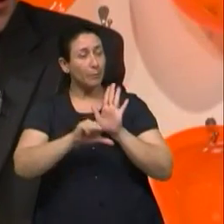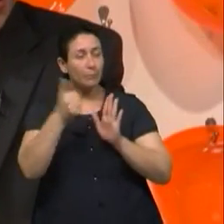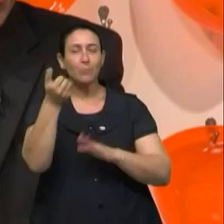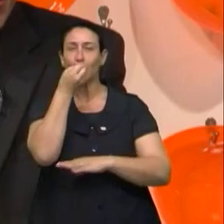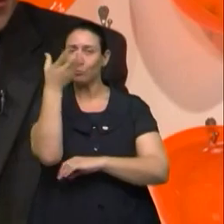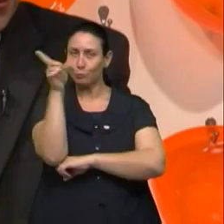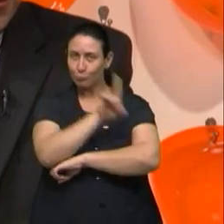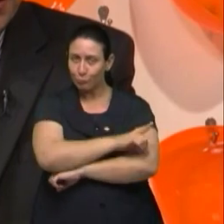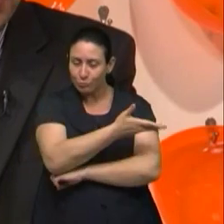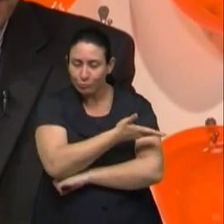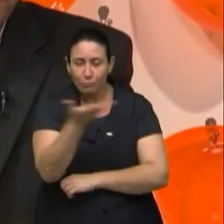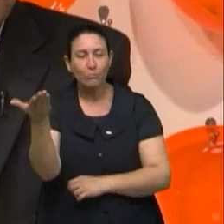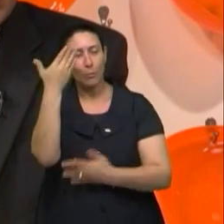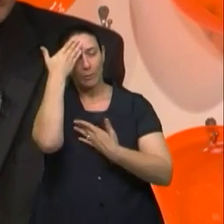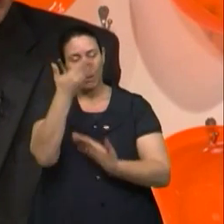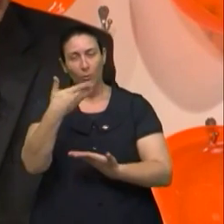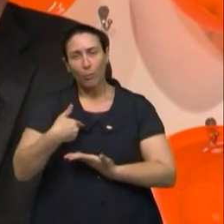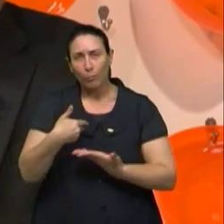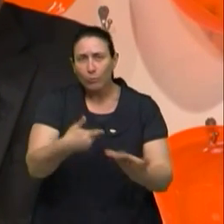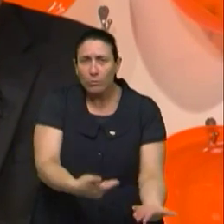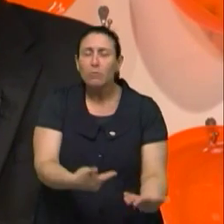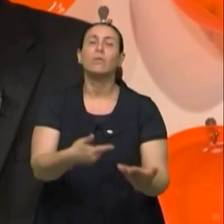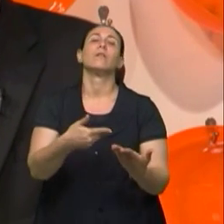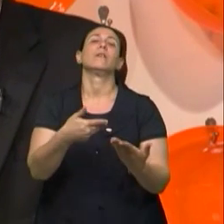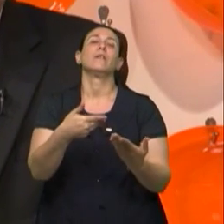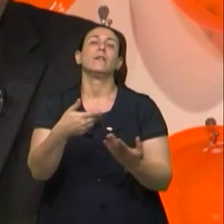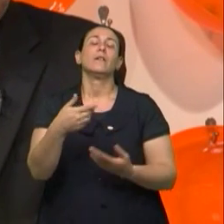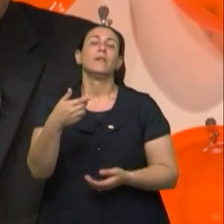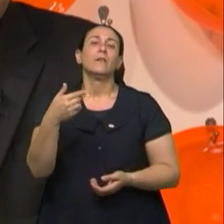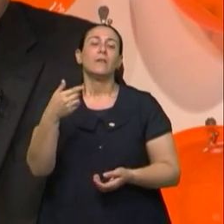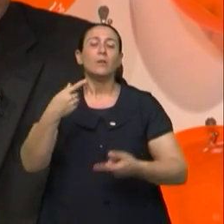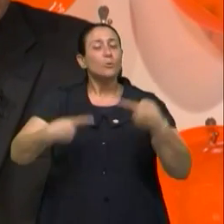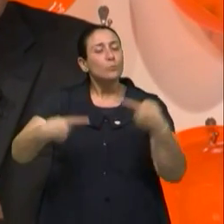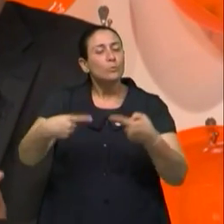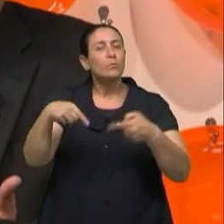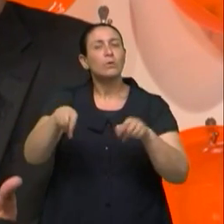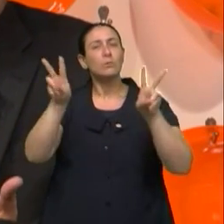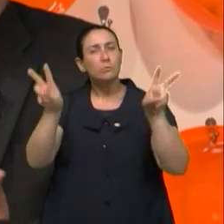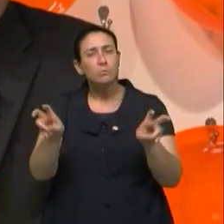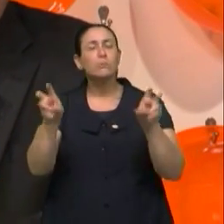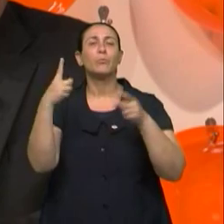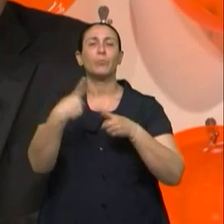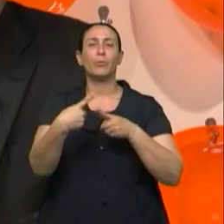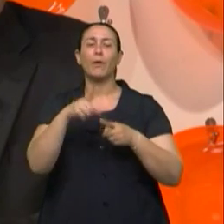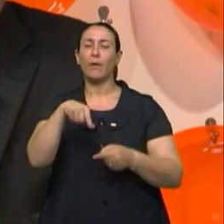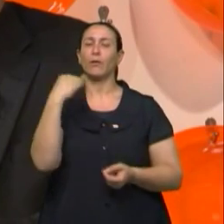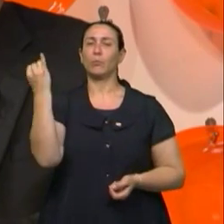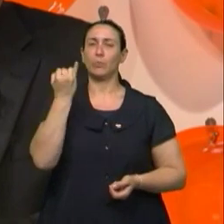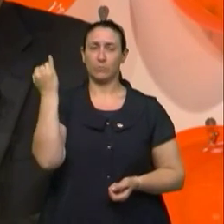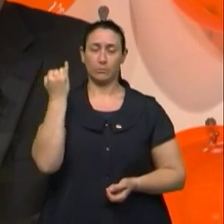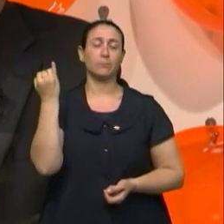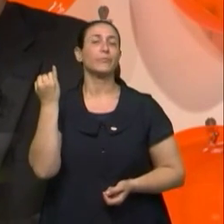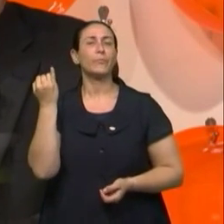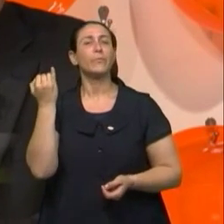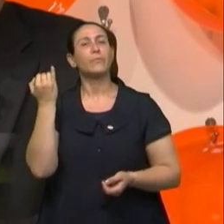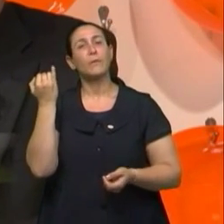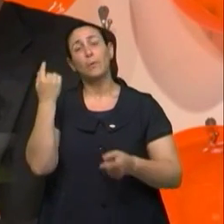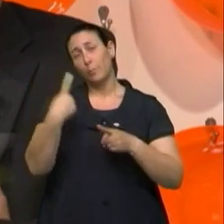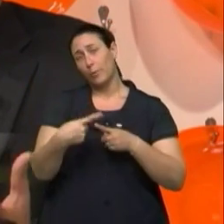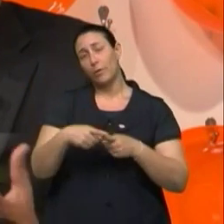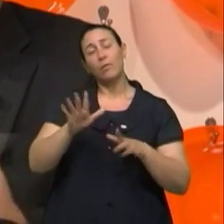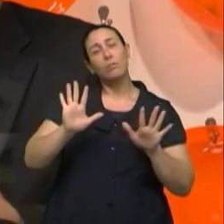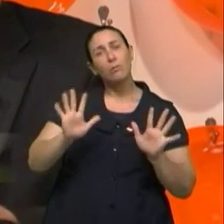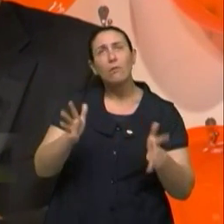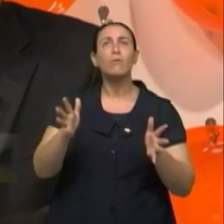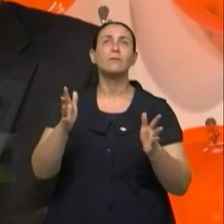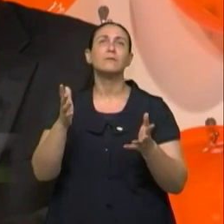bom dia, obrigado pelo convite, prazer estar aqui contigo, discutindo um assunto que é essencial, né, e que talvez a gente